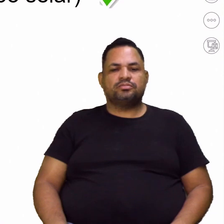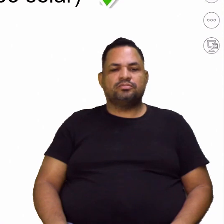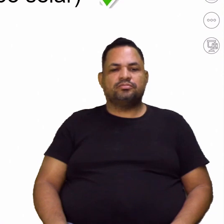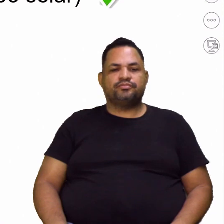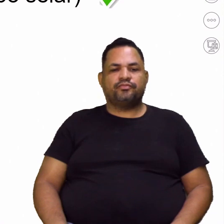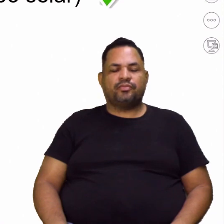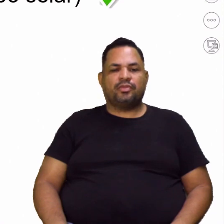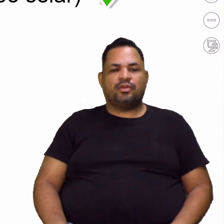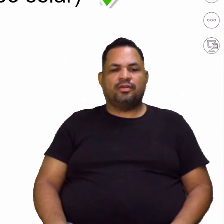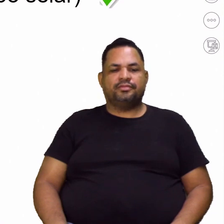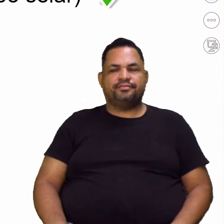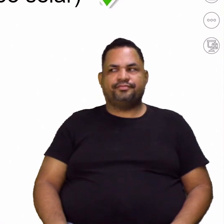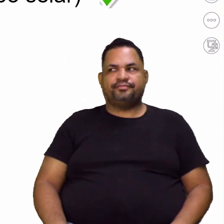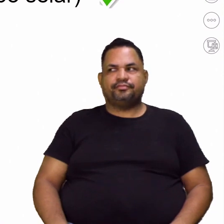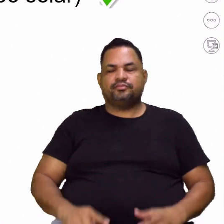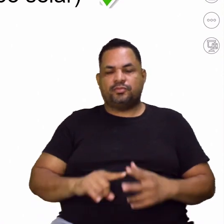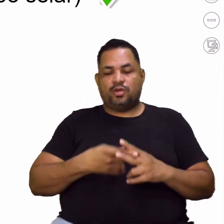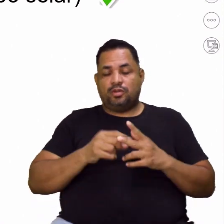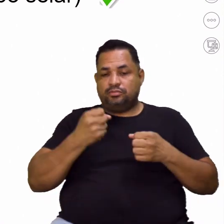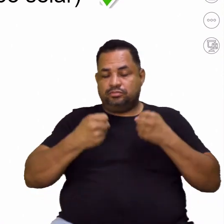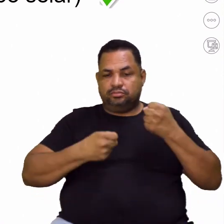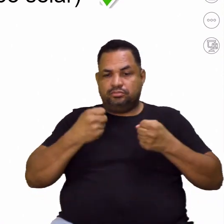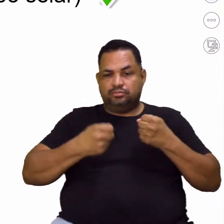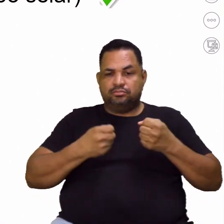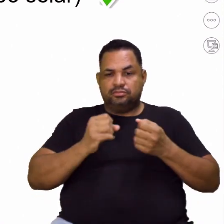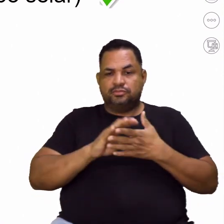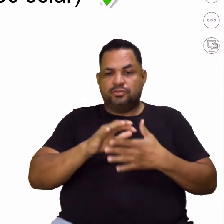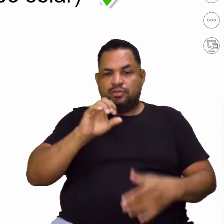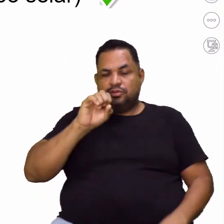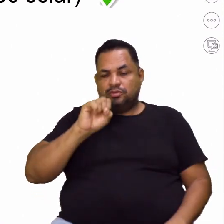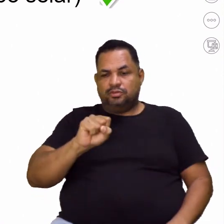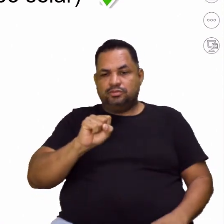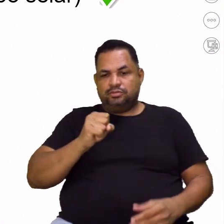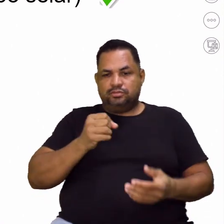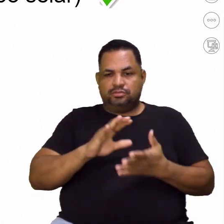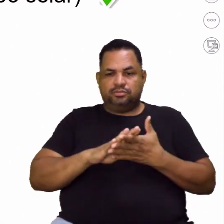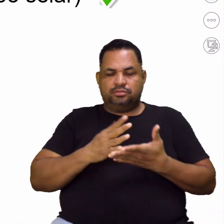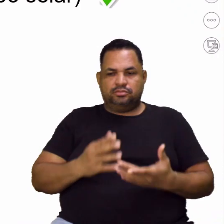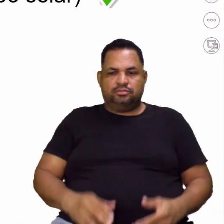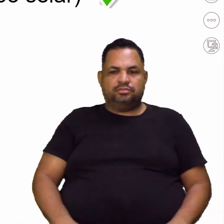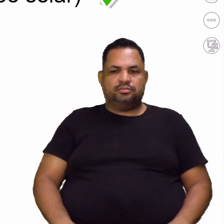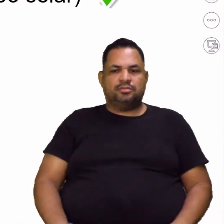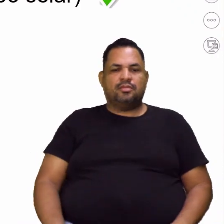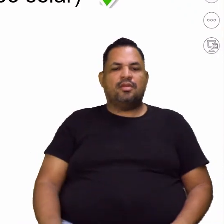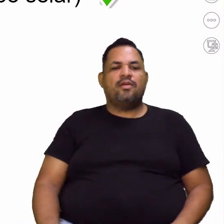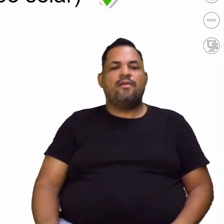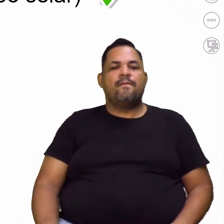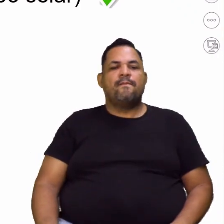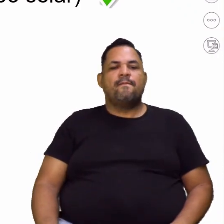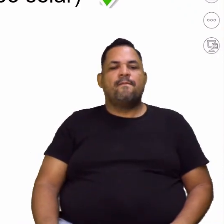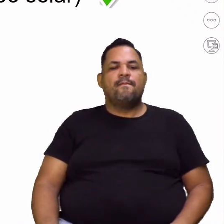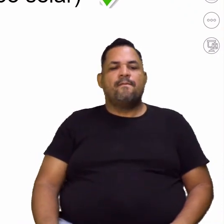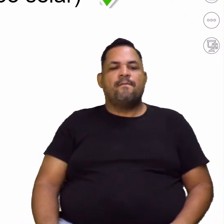conserto do carro, que vai ser com S, de reparar, de emendar. Beleza?